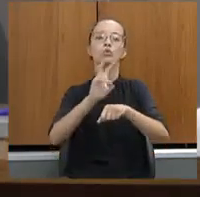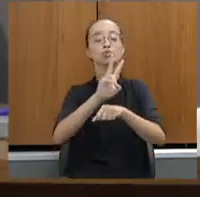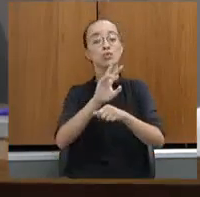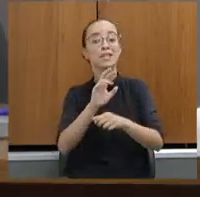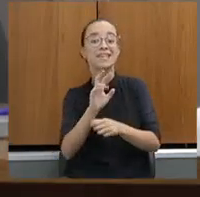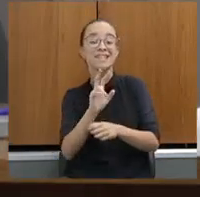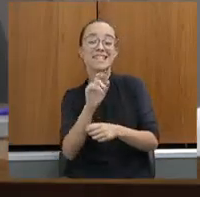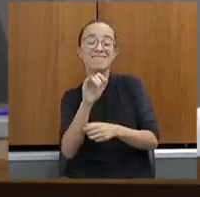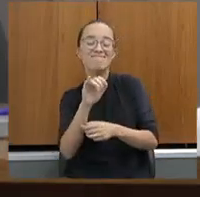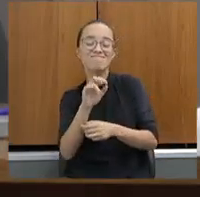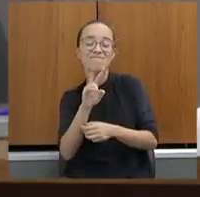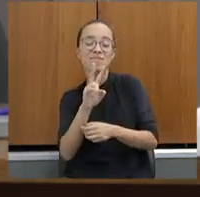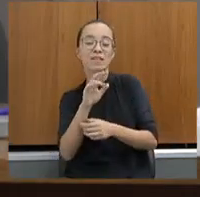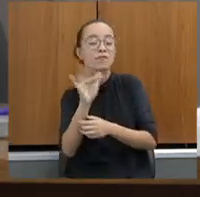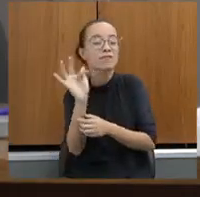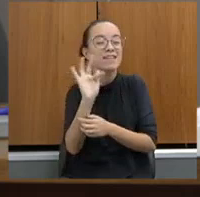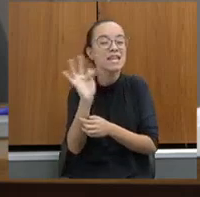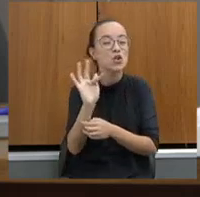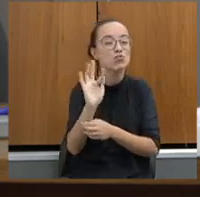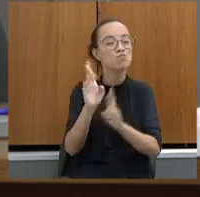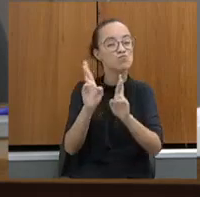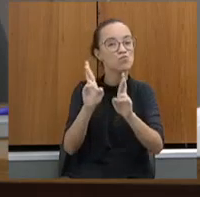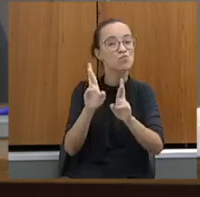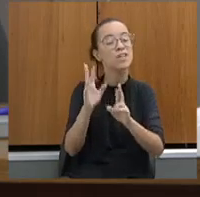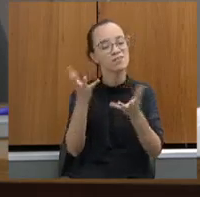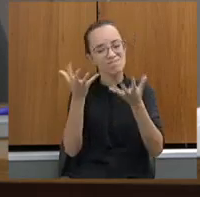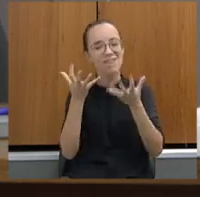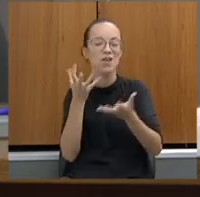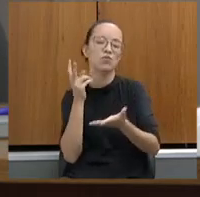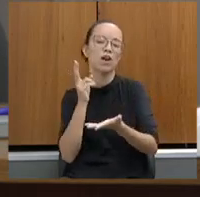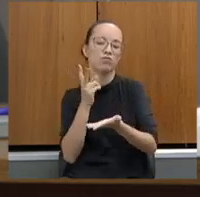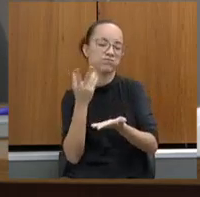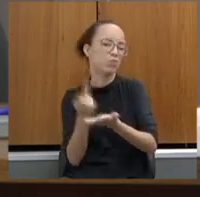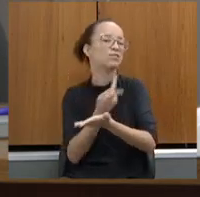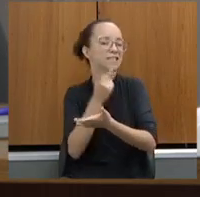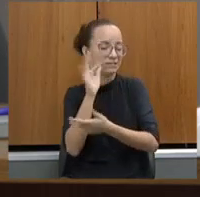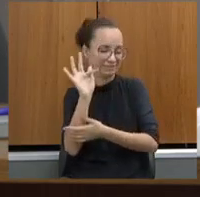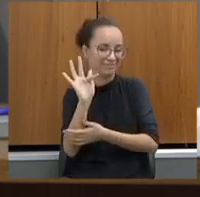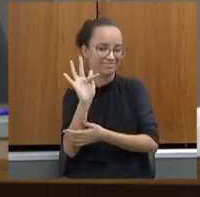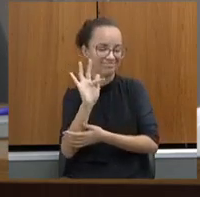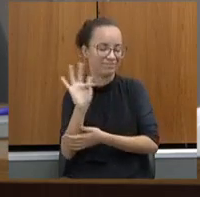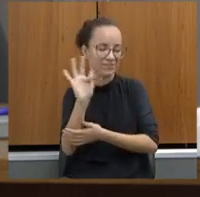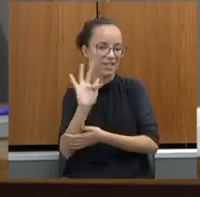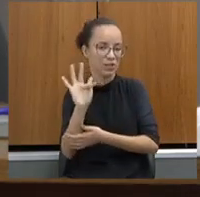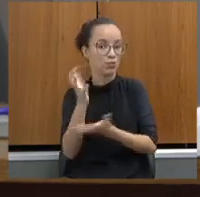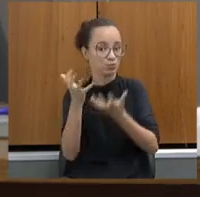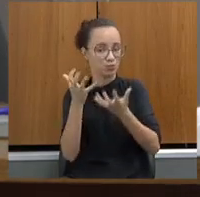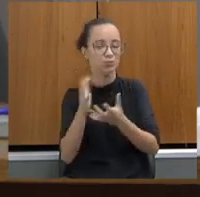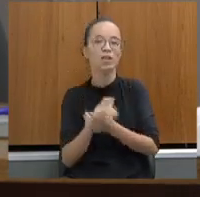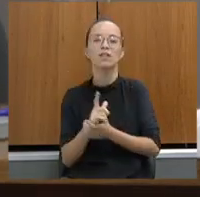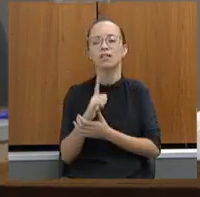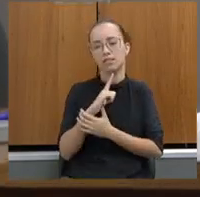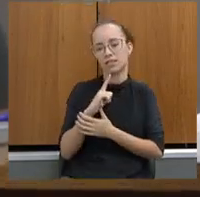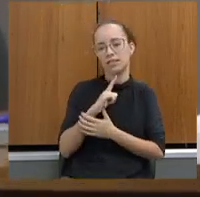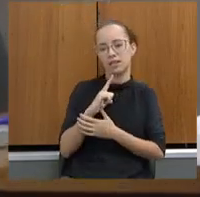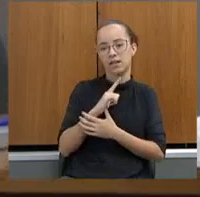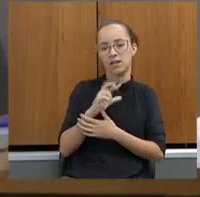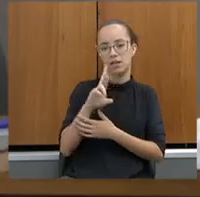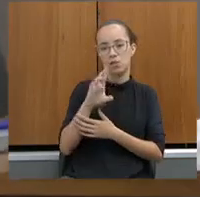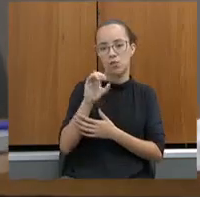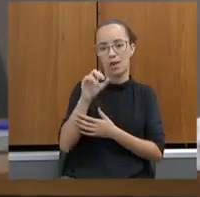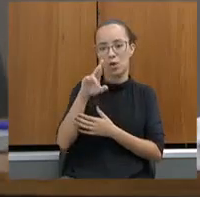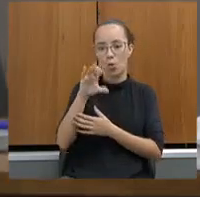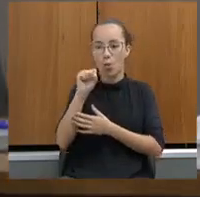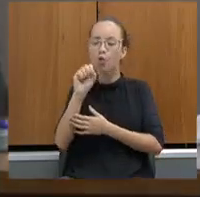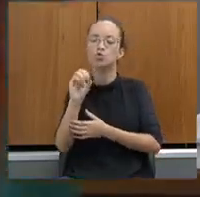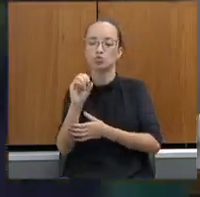fevereiro, e eu quero crer que vá realmente da início em fevereiro. Já existe um recurso perante